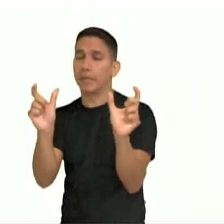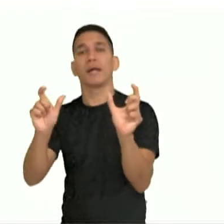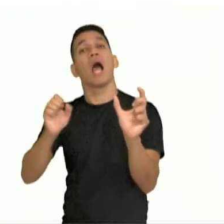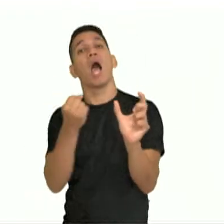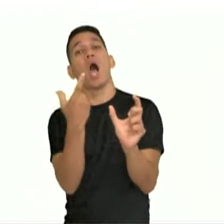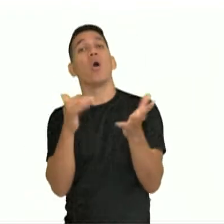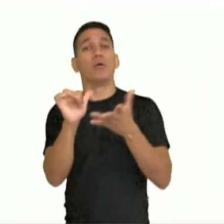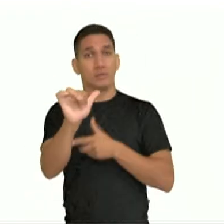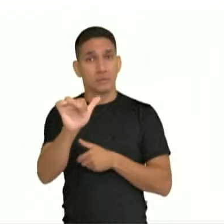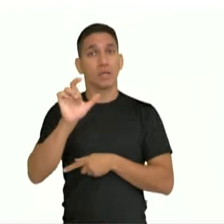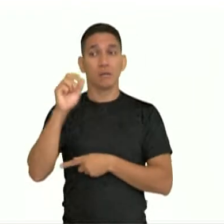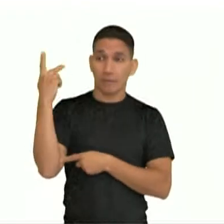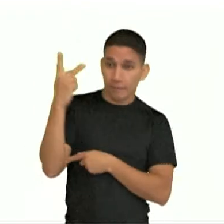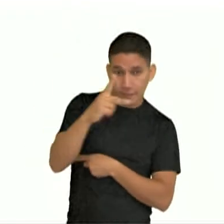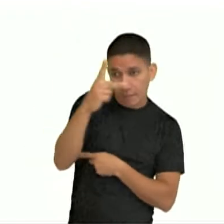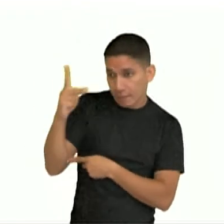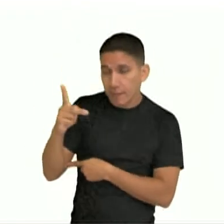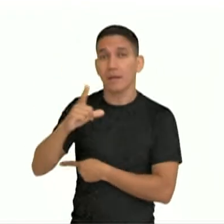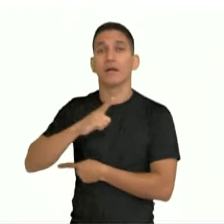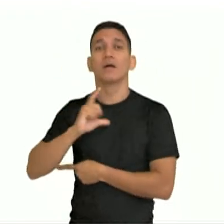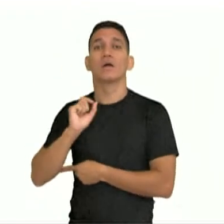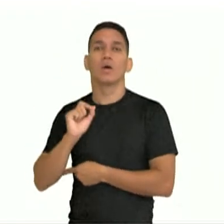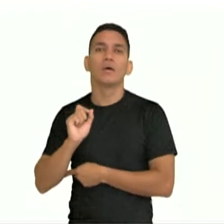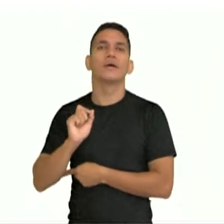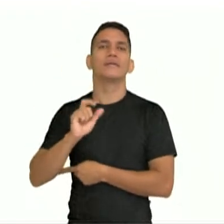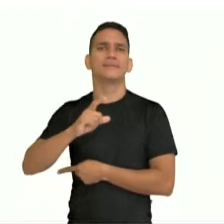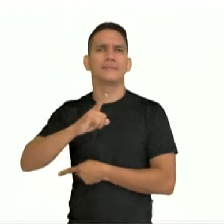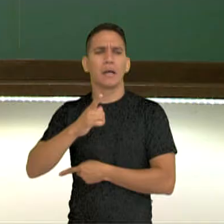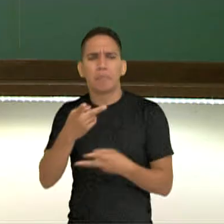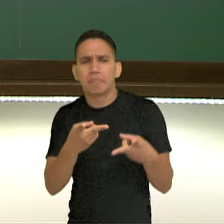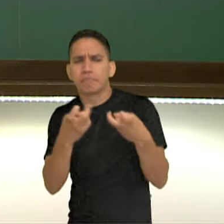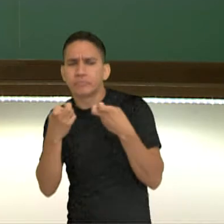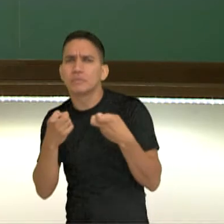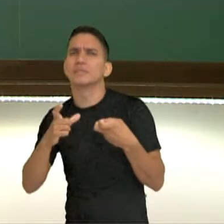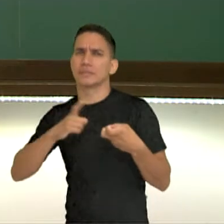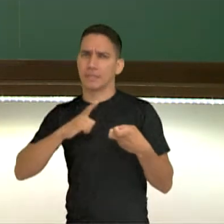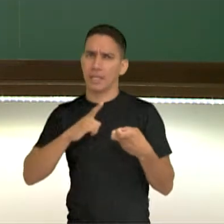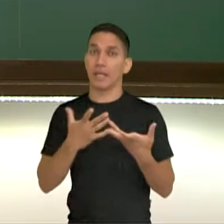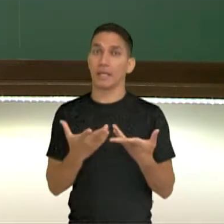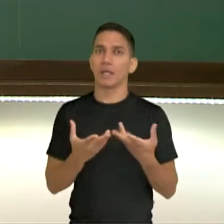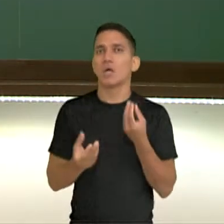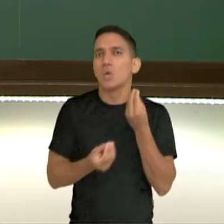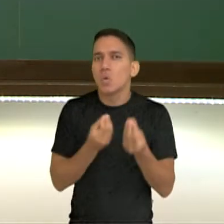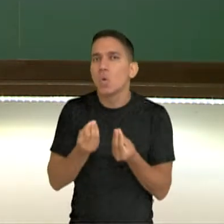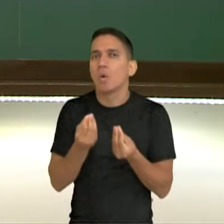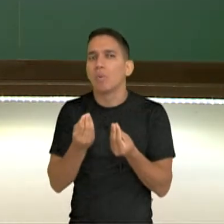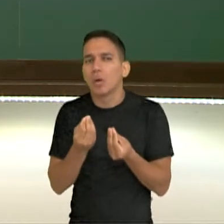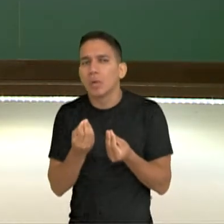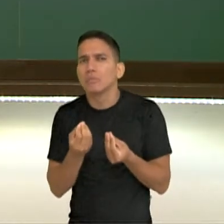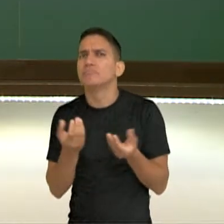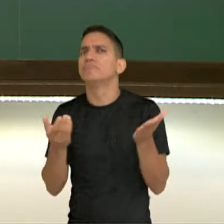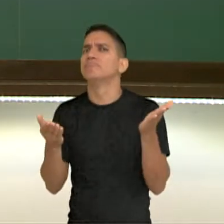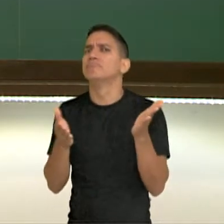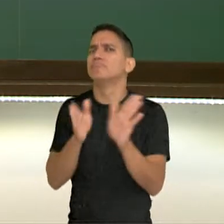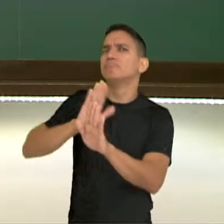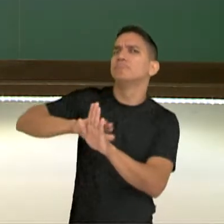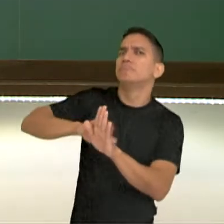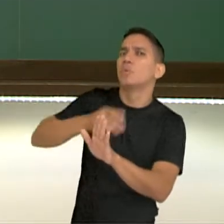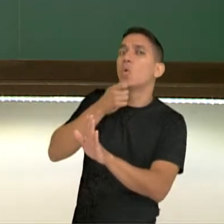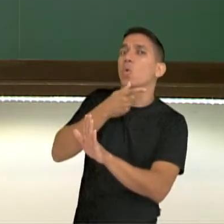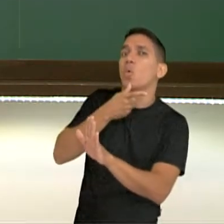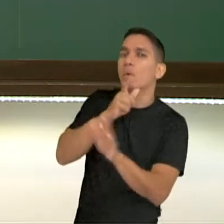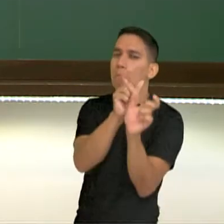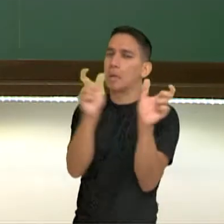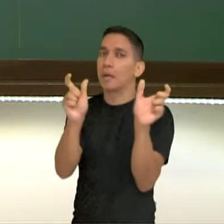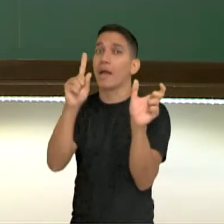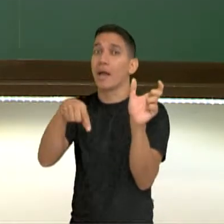elementos da tirinha se notabilizaram. Então como se dá o humor na tirinha? É a